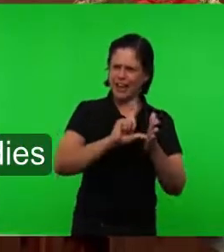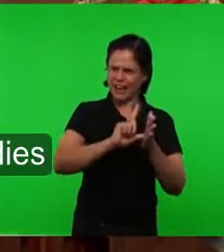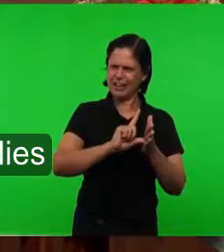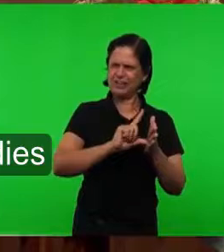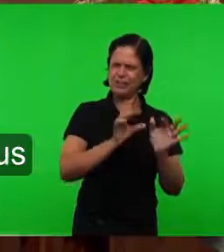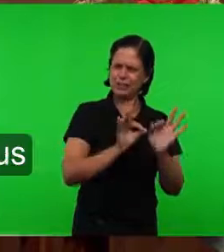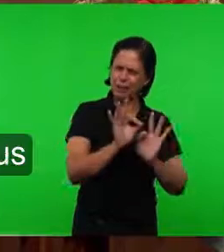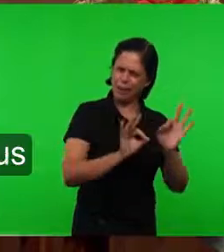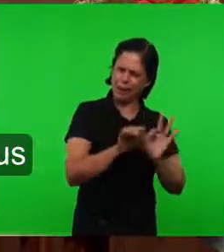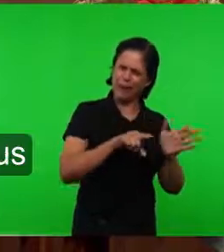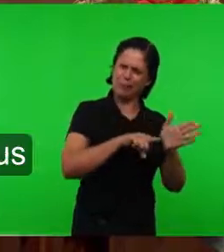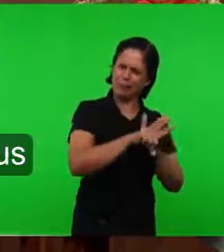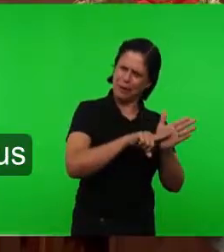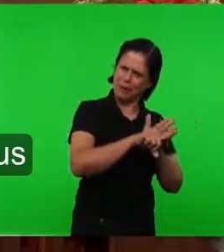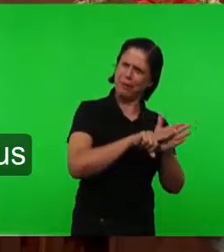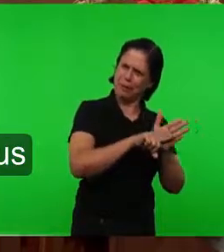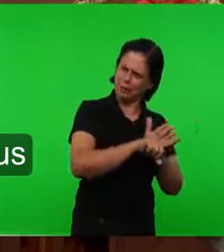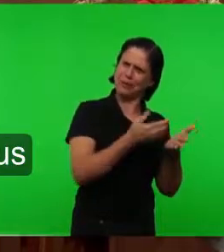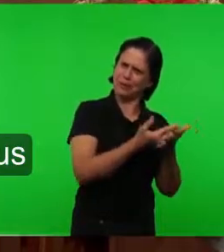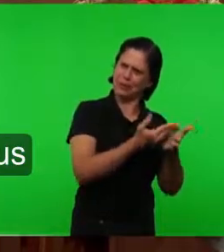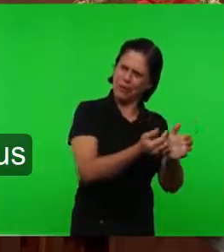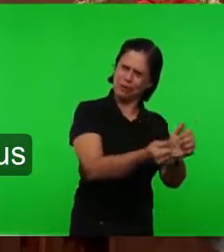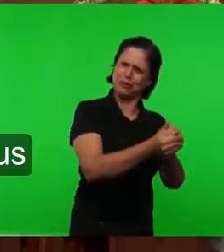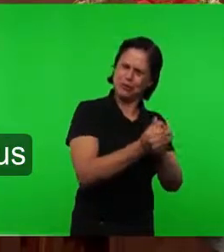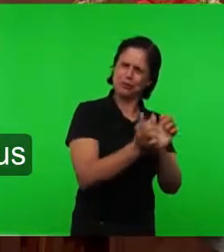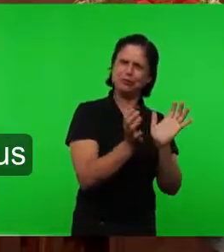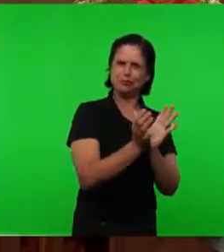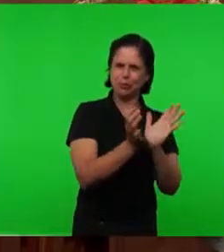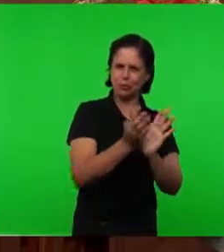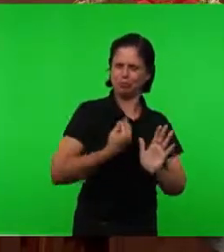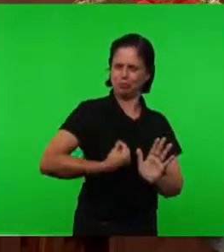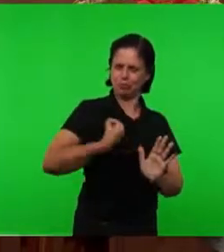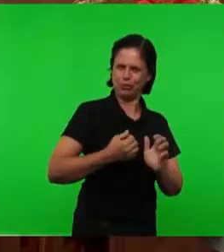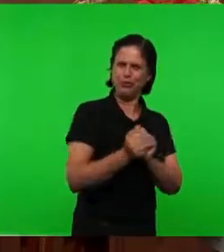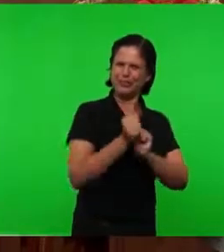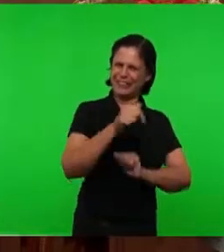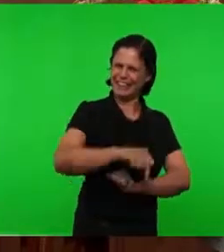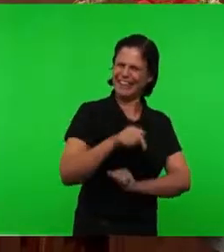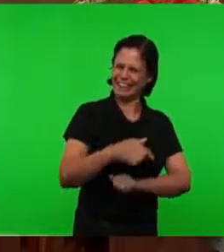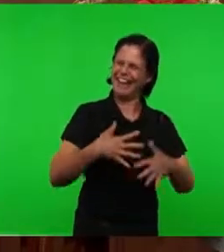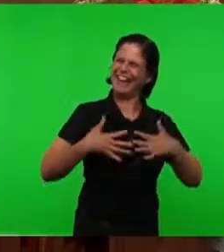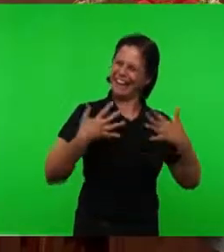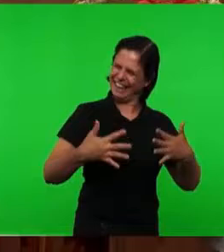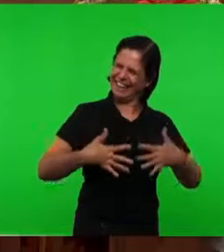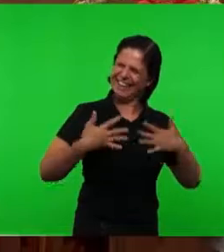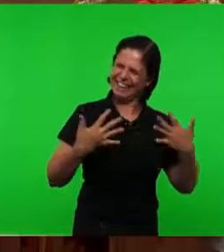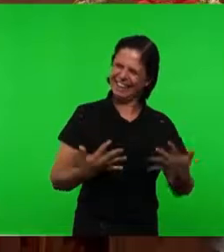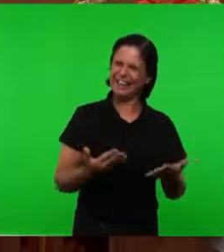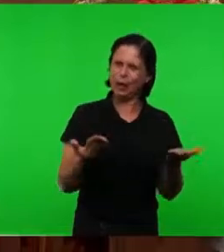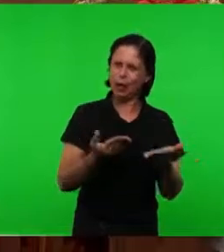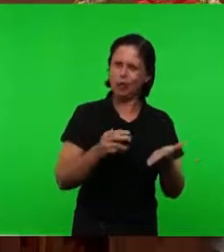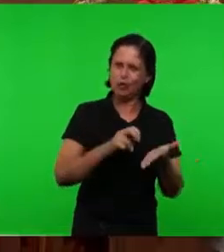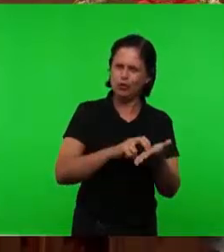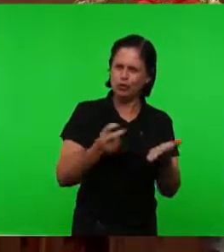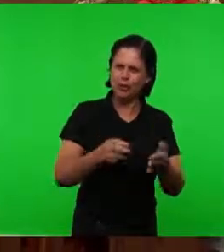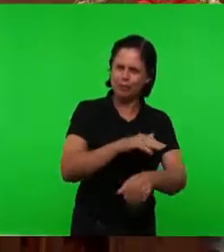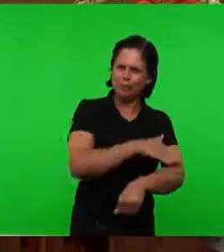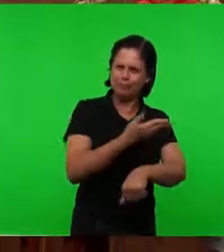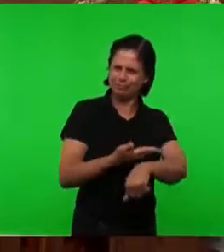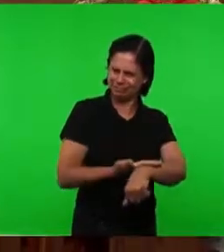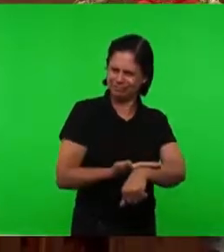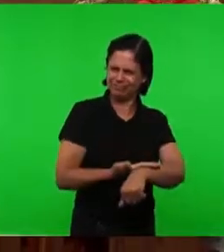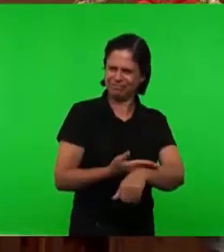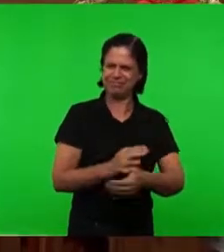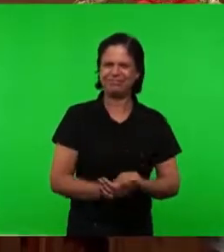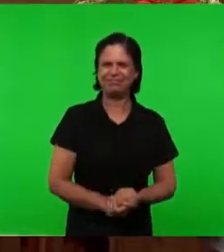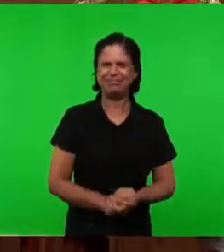formulação dos estudos desta manhã E esses irmãos estiveram conosco durante toda esta manhã E são irmãos das